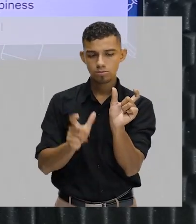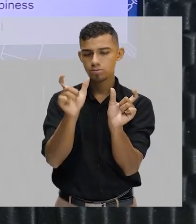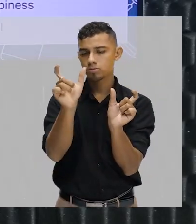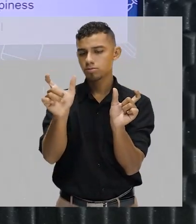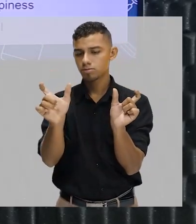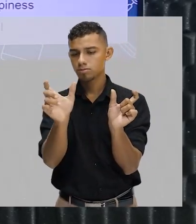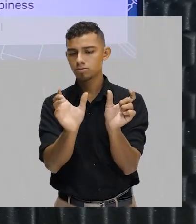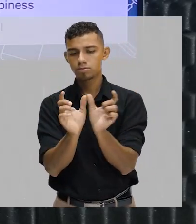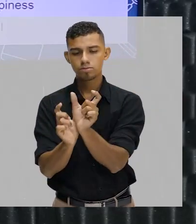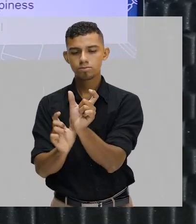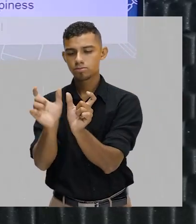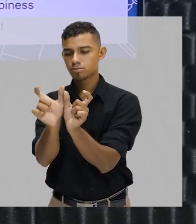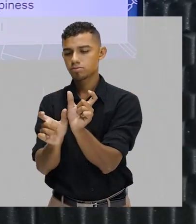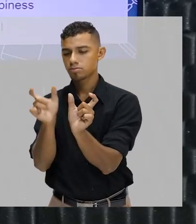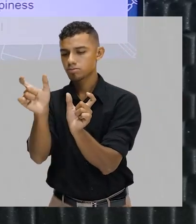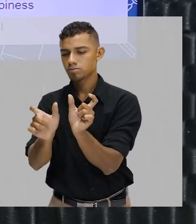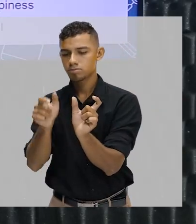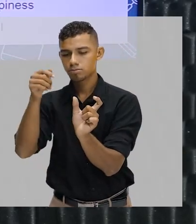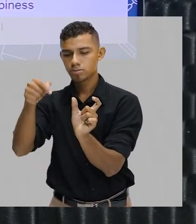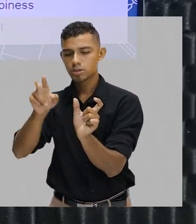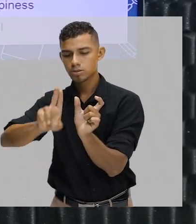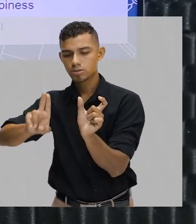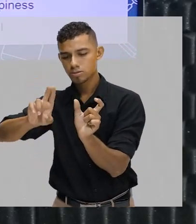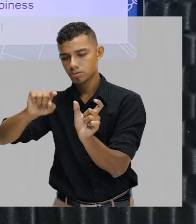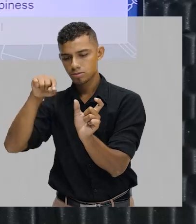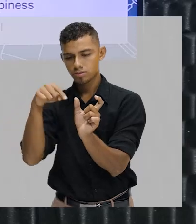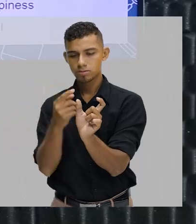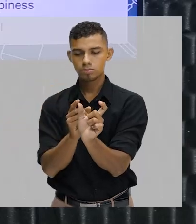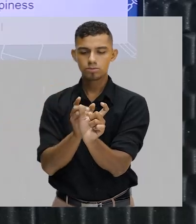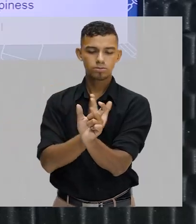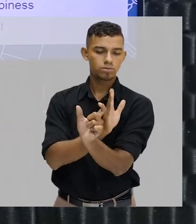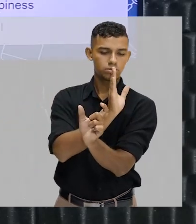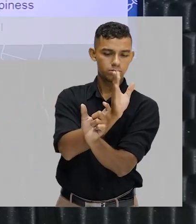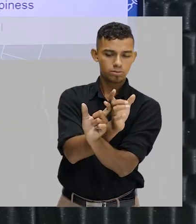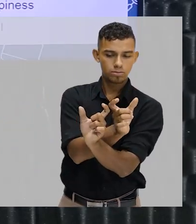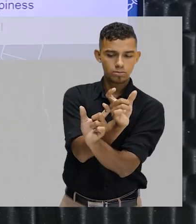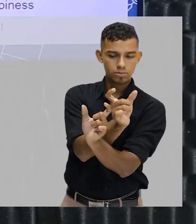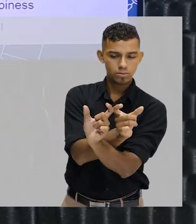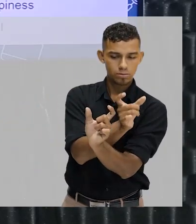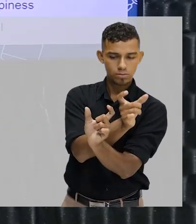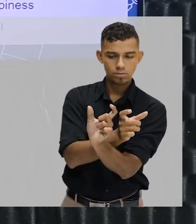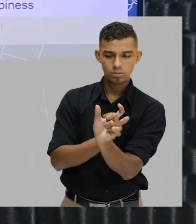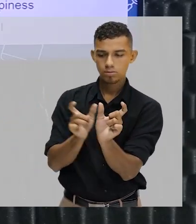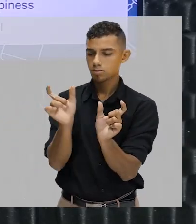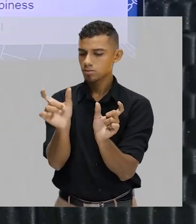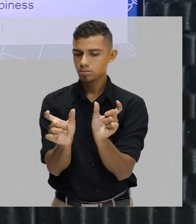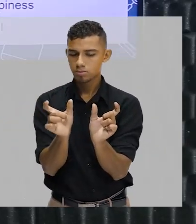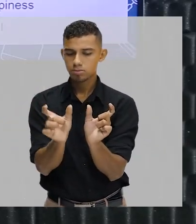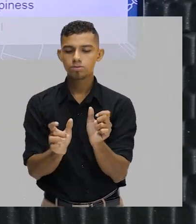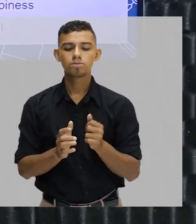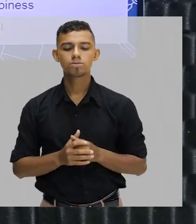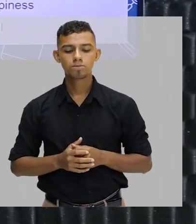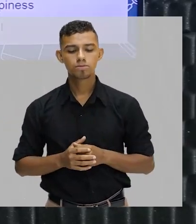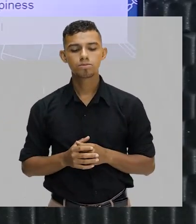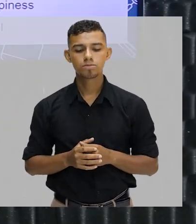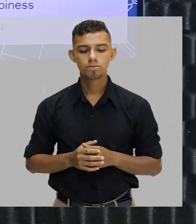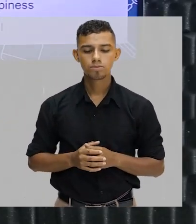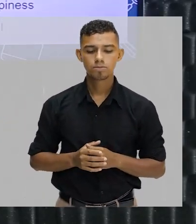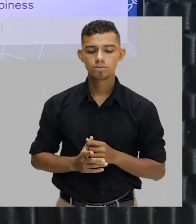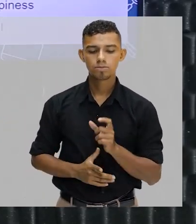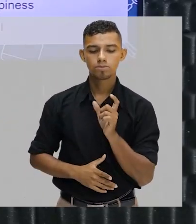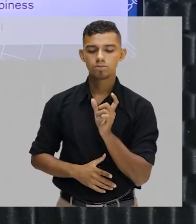sufixo, que você utiliza depois. Olha nos exemplos de baixo. Des, mais comfort, cria